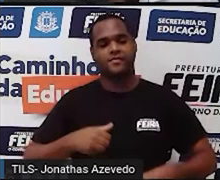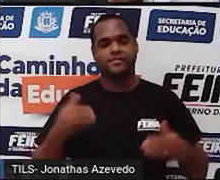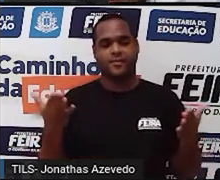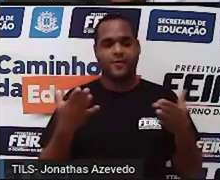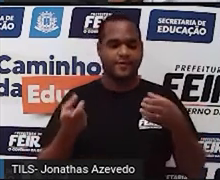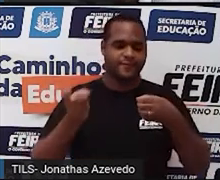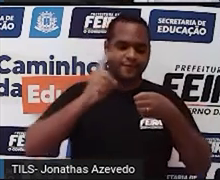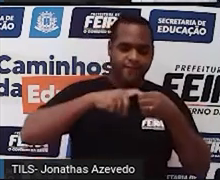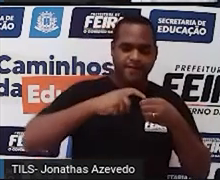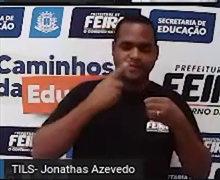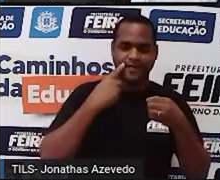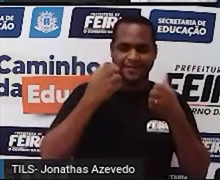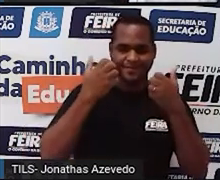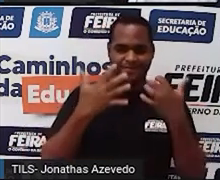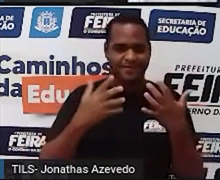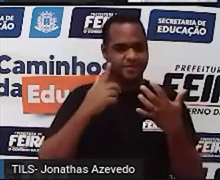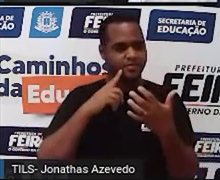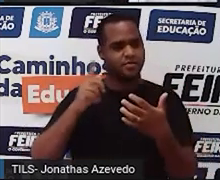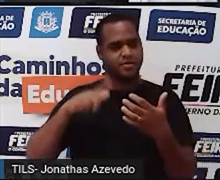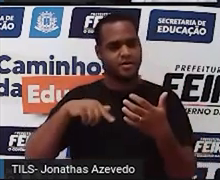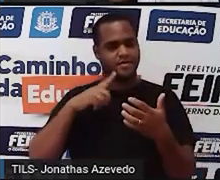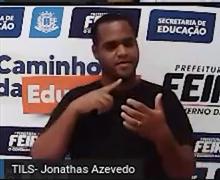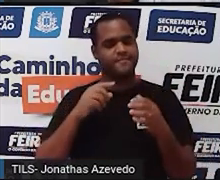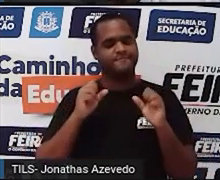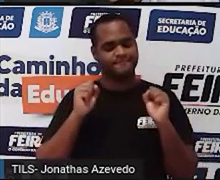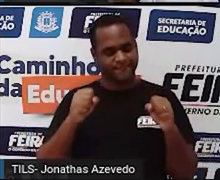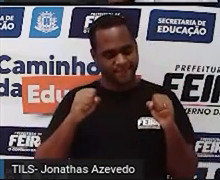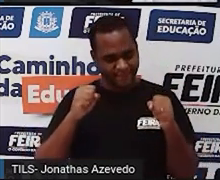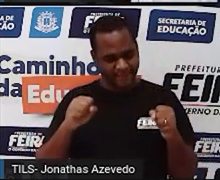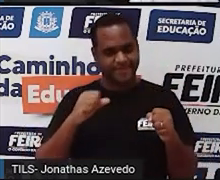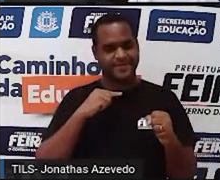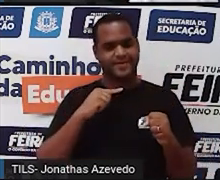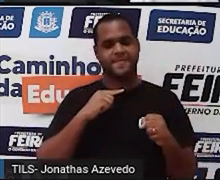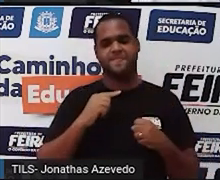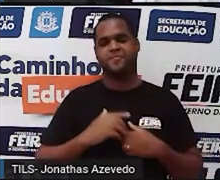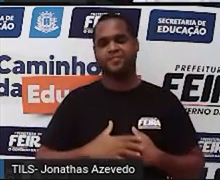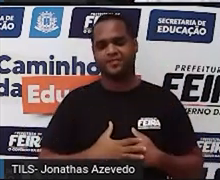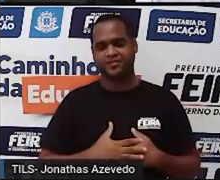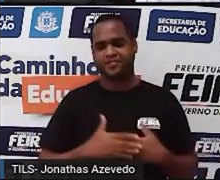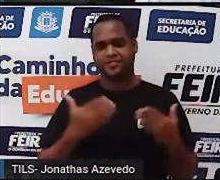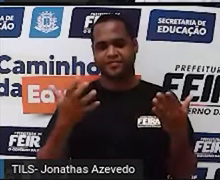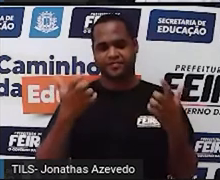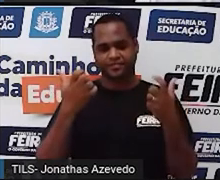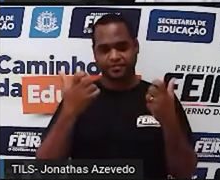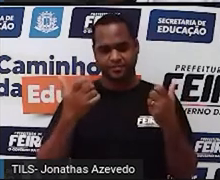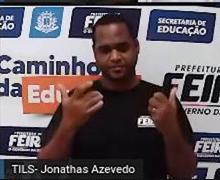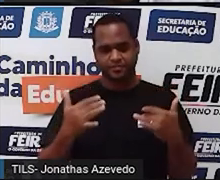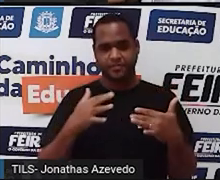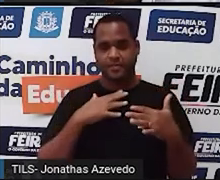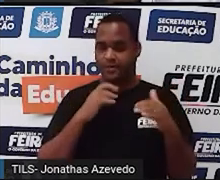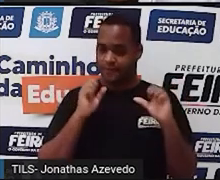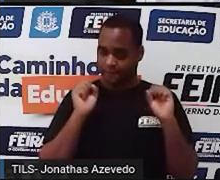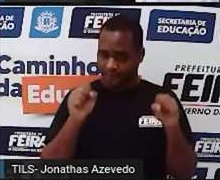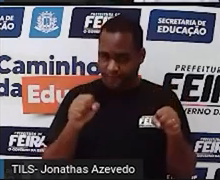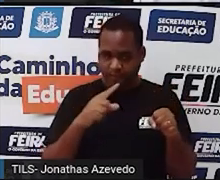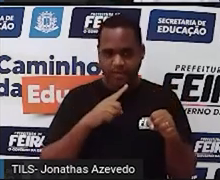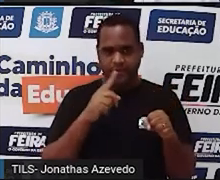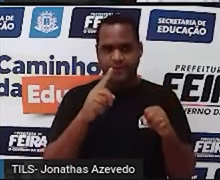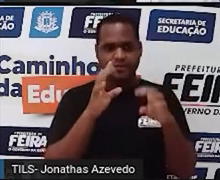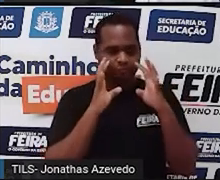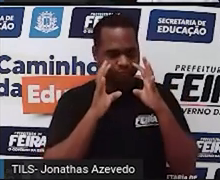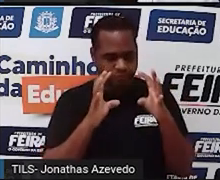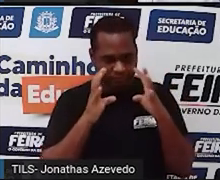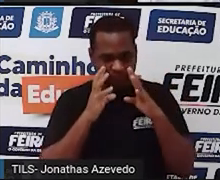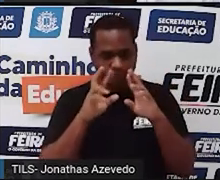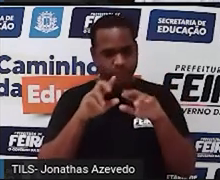volta, a gente retoma com todo o gás, certo? Agora vem aí o máximo da concentração,